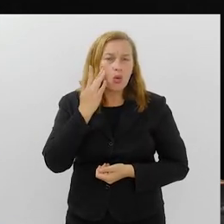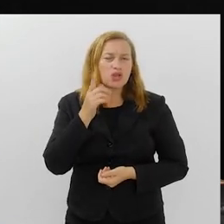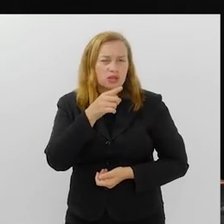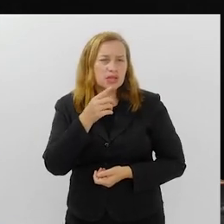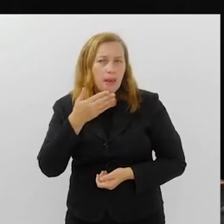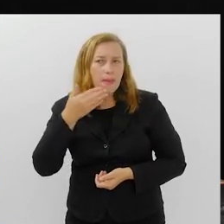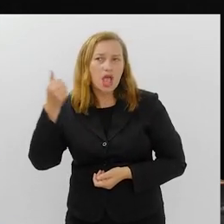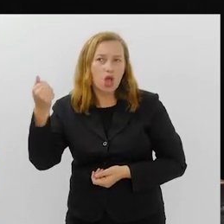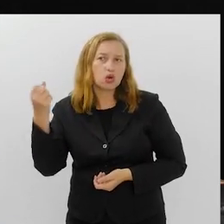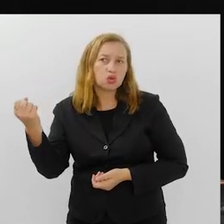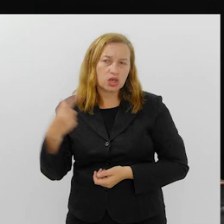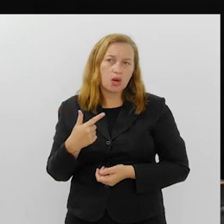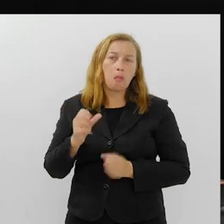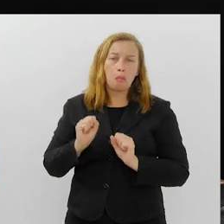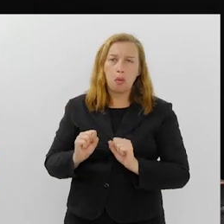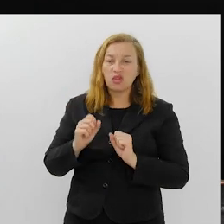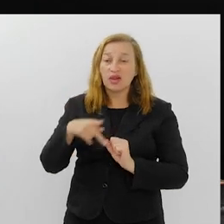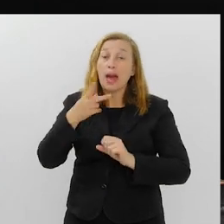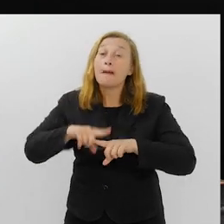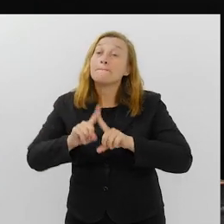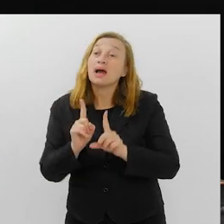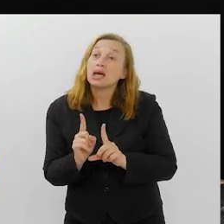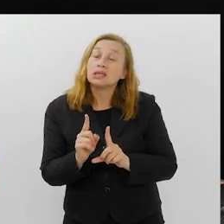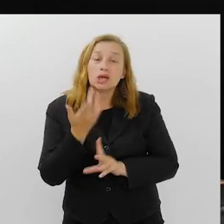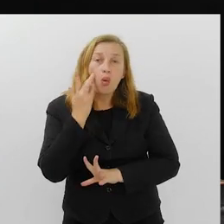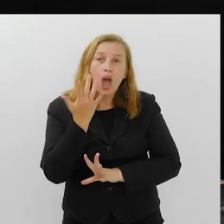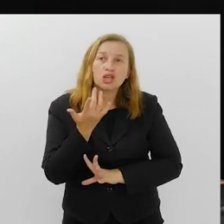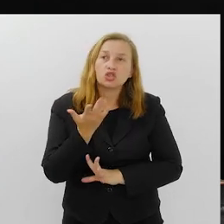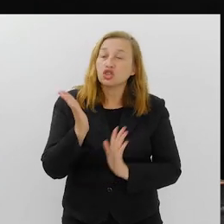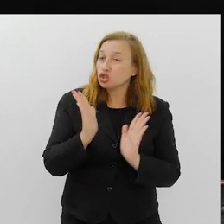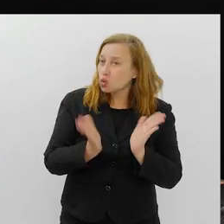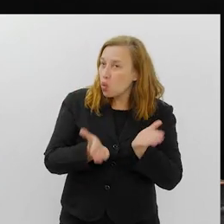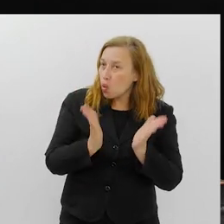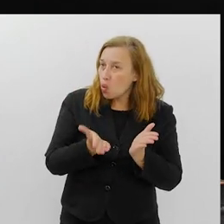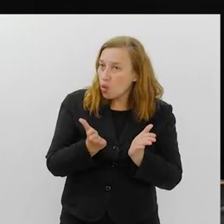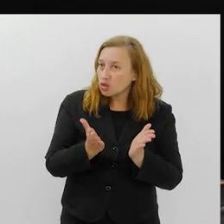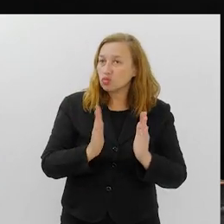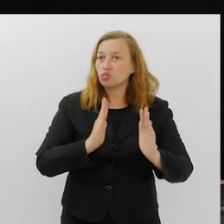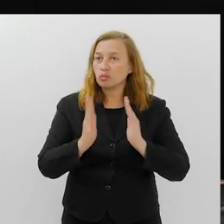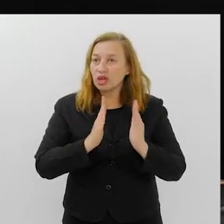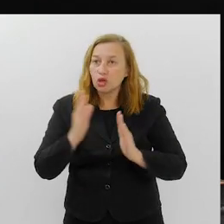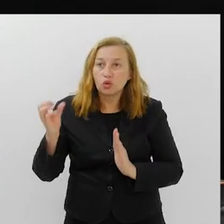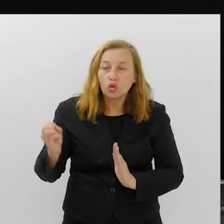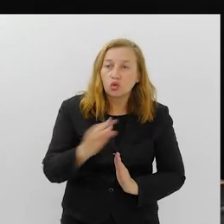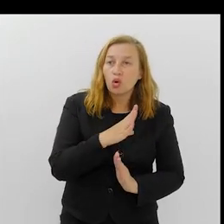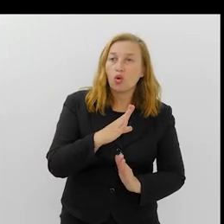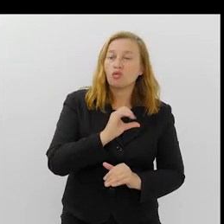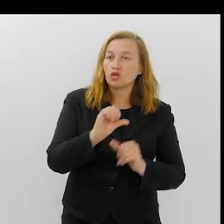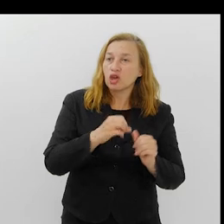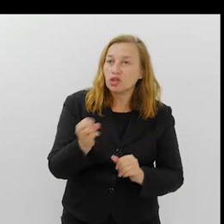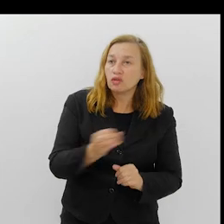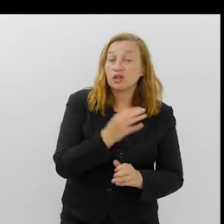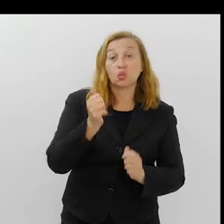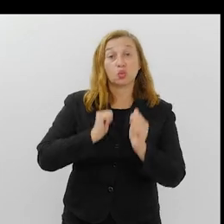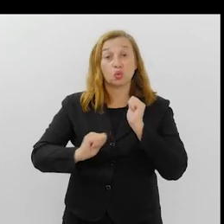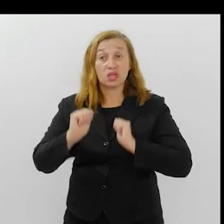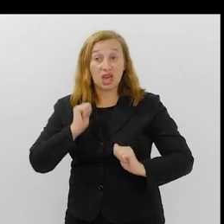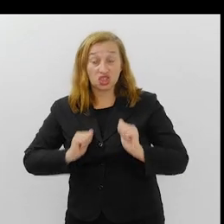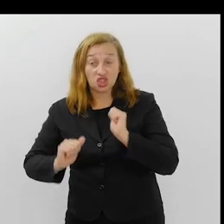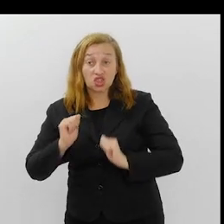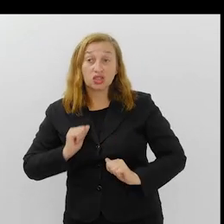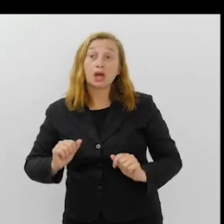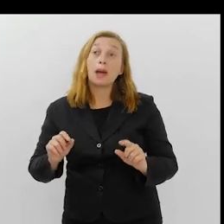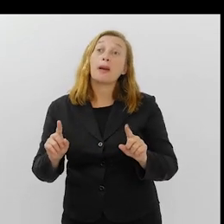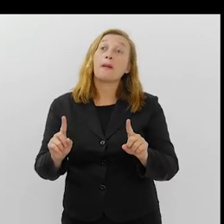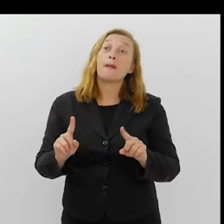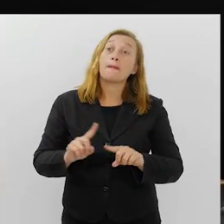Eu acho que você, melhor que eu, pode dividir essas eras, mas eu acho que hoje a gente vive uma era nova, de renovação não só dos artistas,